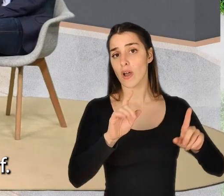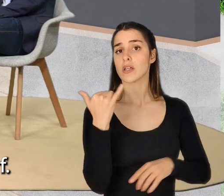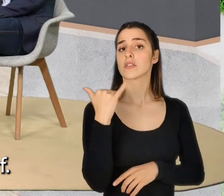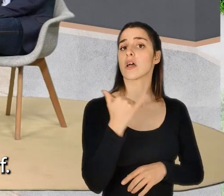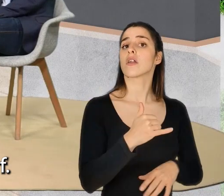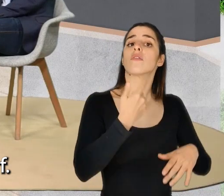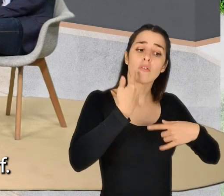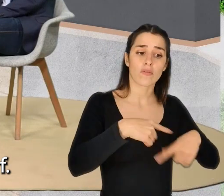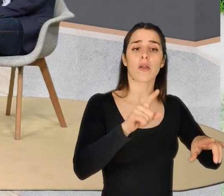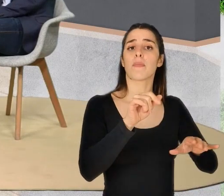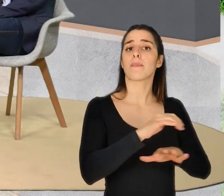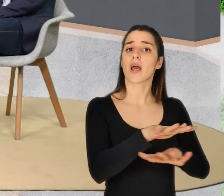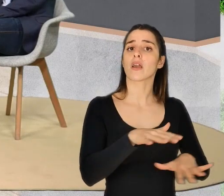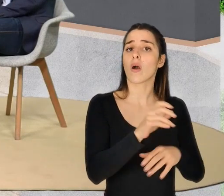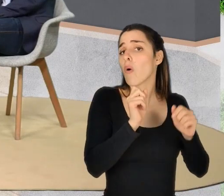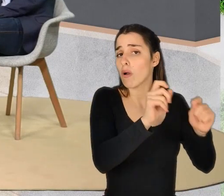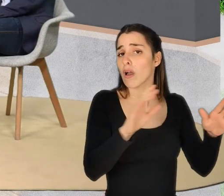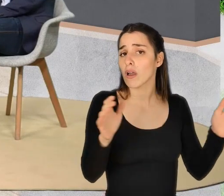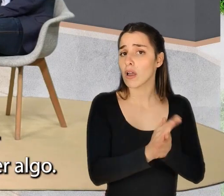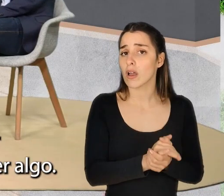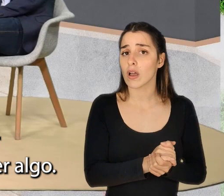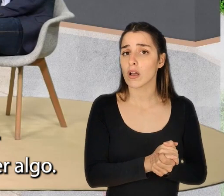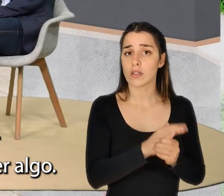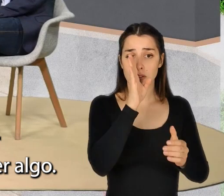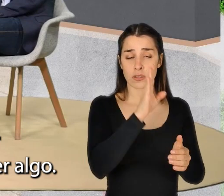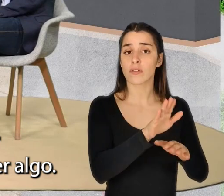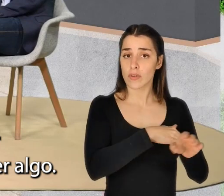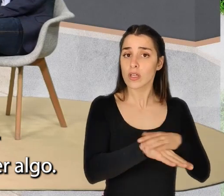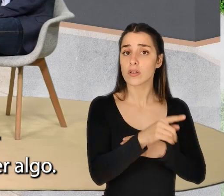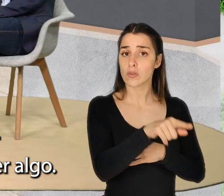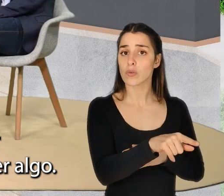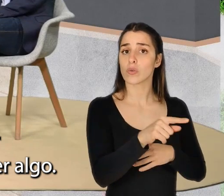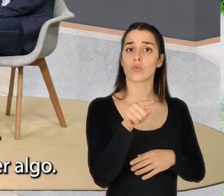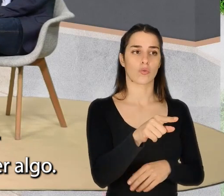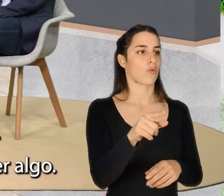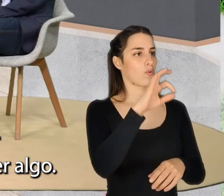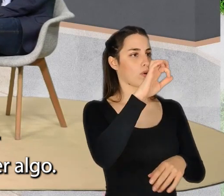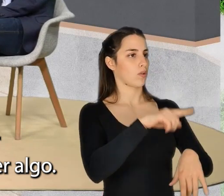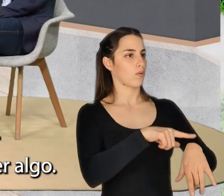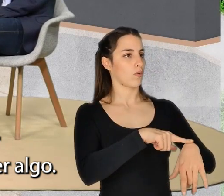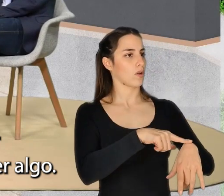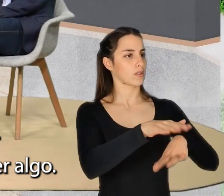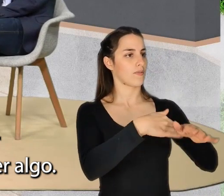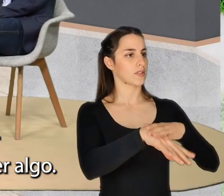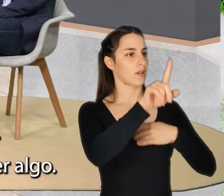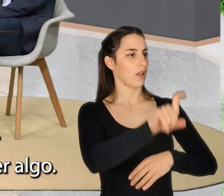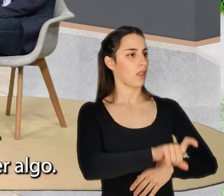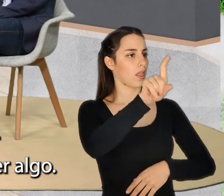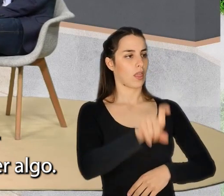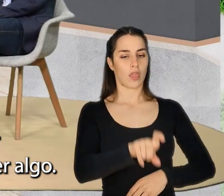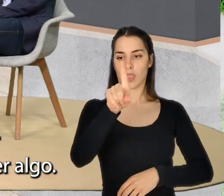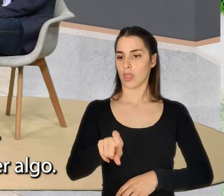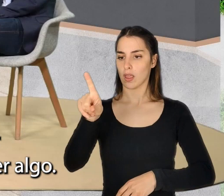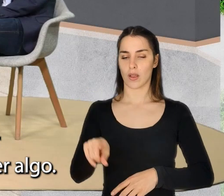fazer surf, vai... Não é? Se está feito, tu não tens que estar 8 horas, 7 horas, 5 horas por